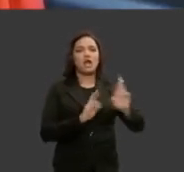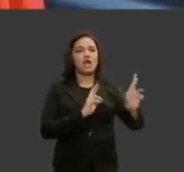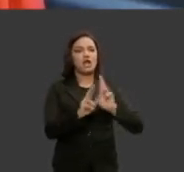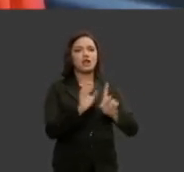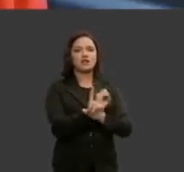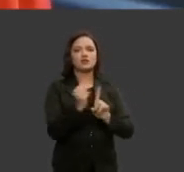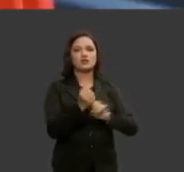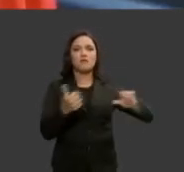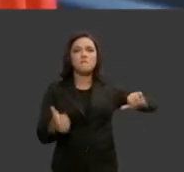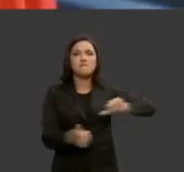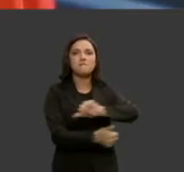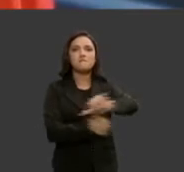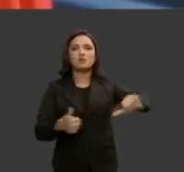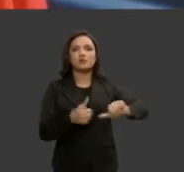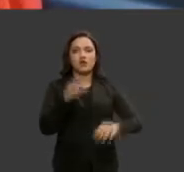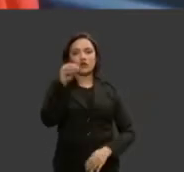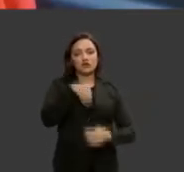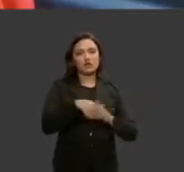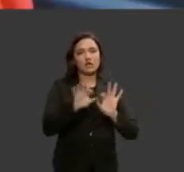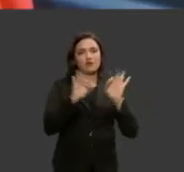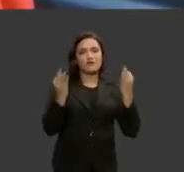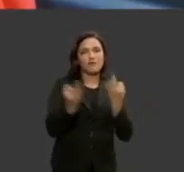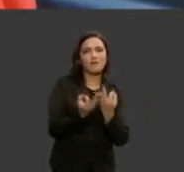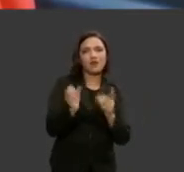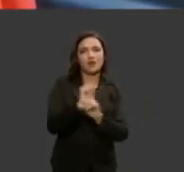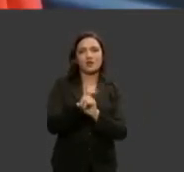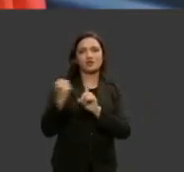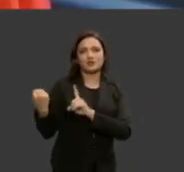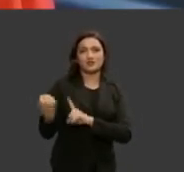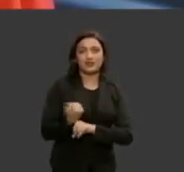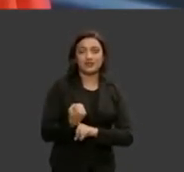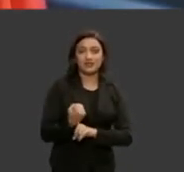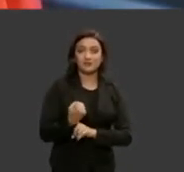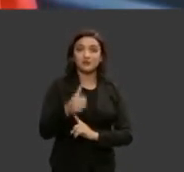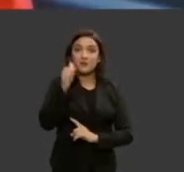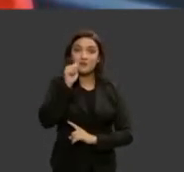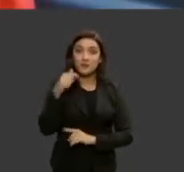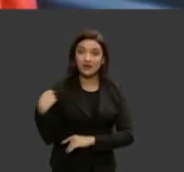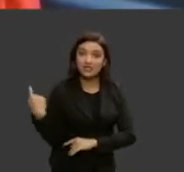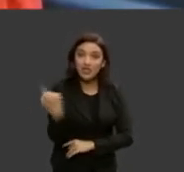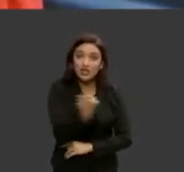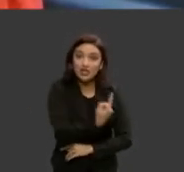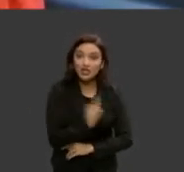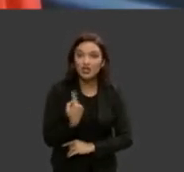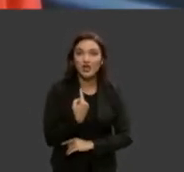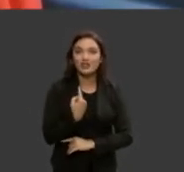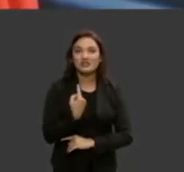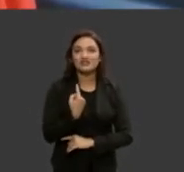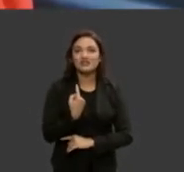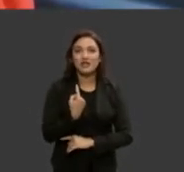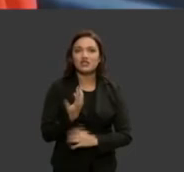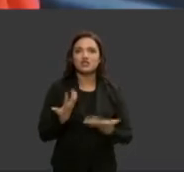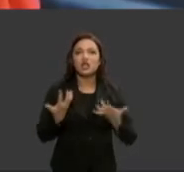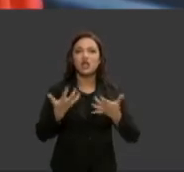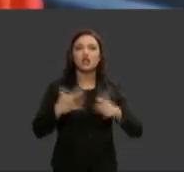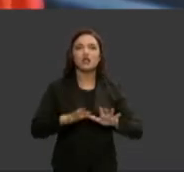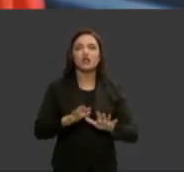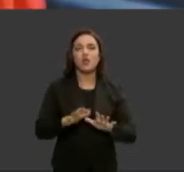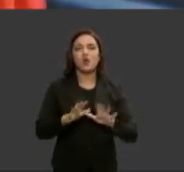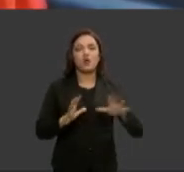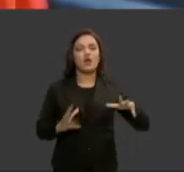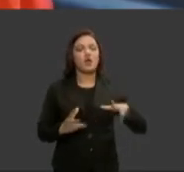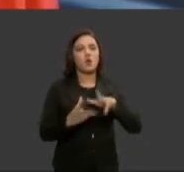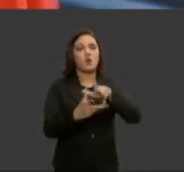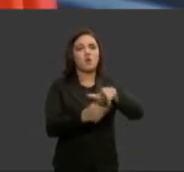sociais dentro da família dentro da sociedade nós mulheres não queremos dominar o mundo para